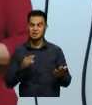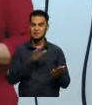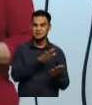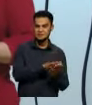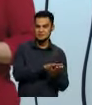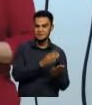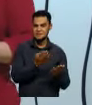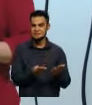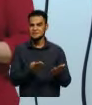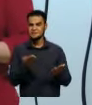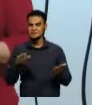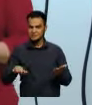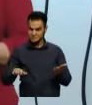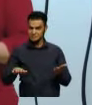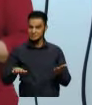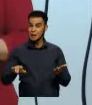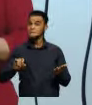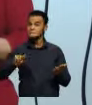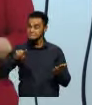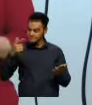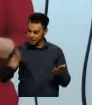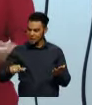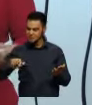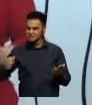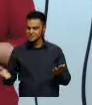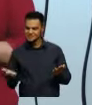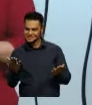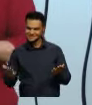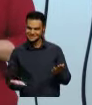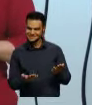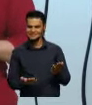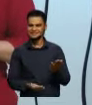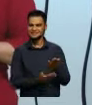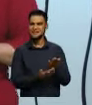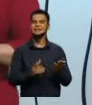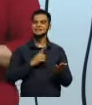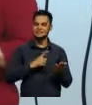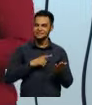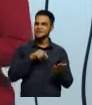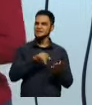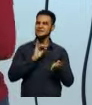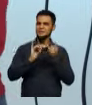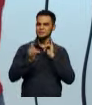porque eu vou ter três partes e dois lados da folha preenchido.